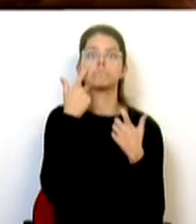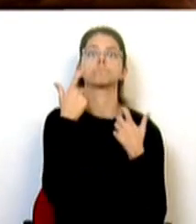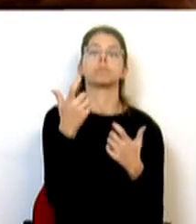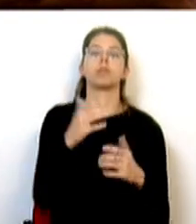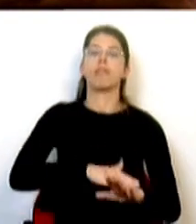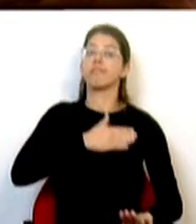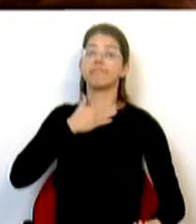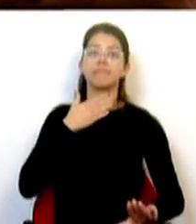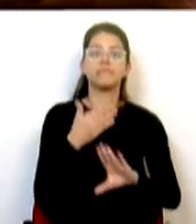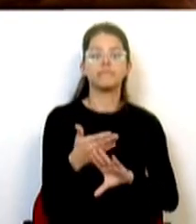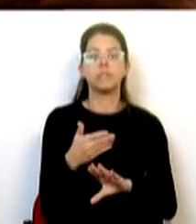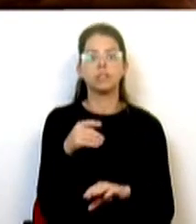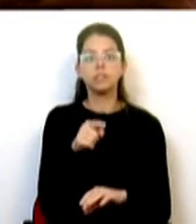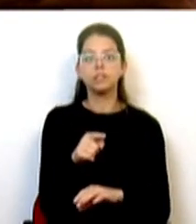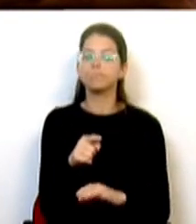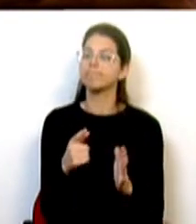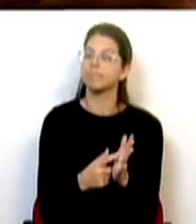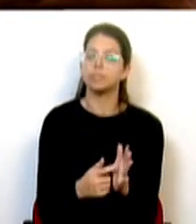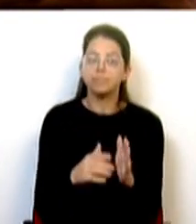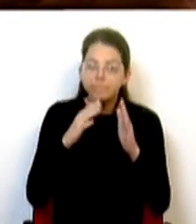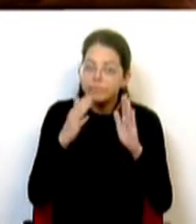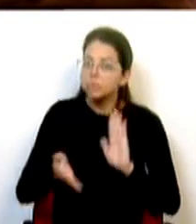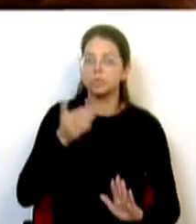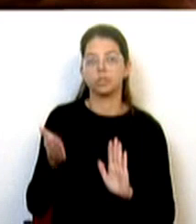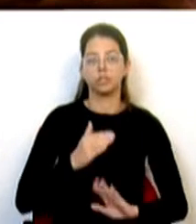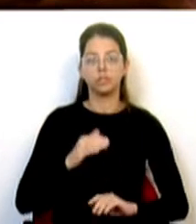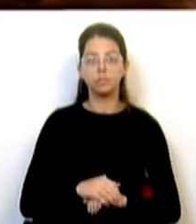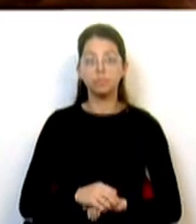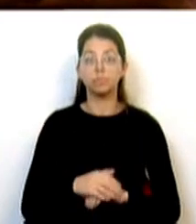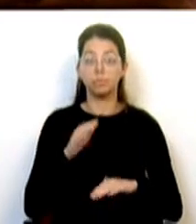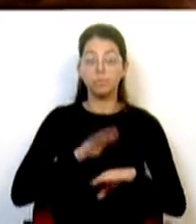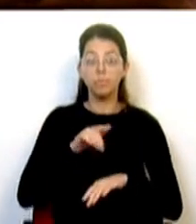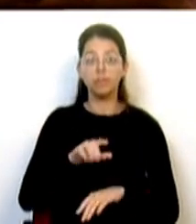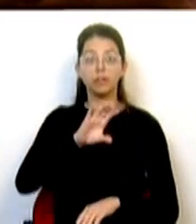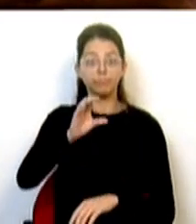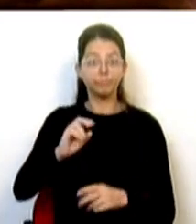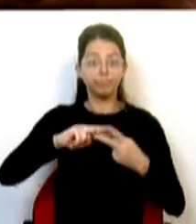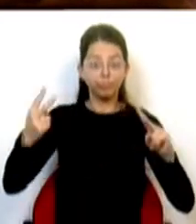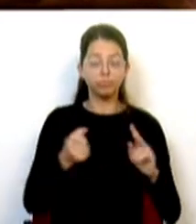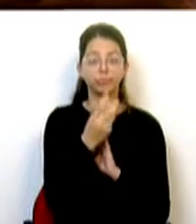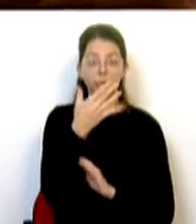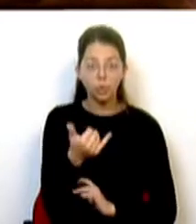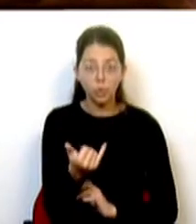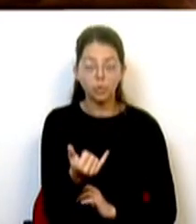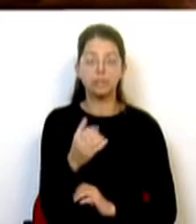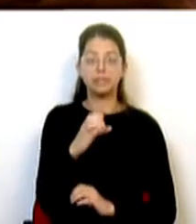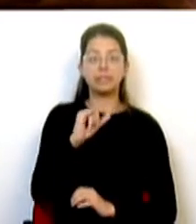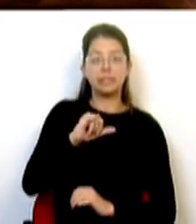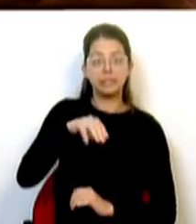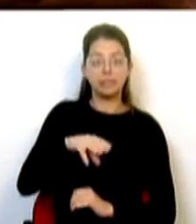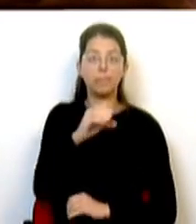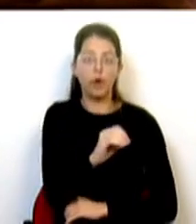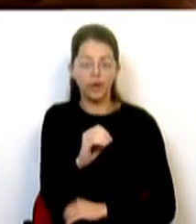transformava-se numa premência que não podia mais esperar. Por isso, os 12 municípios que integram o CIMO Oeste decidiram por